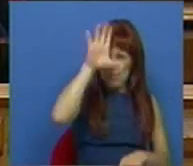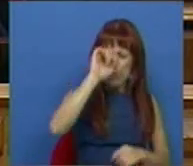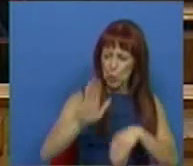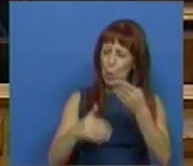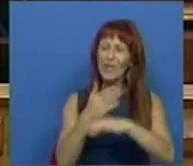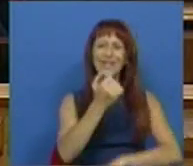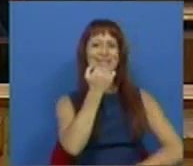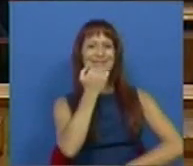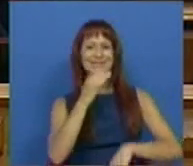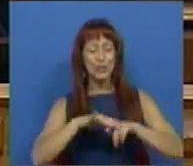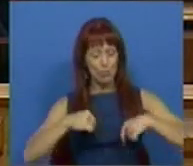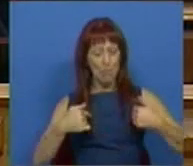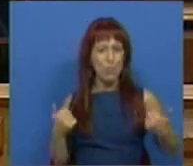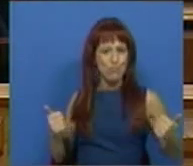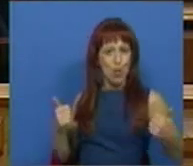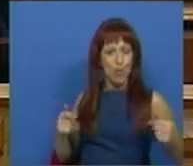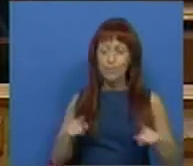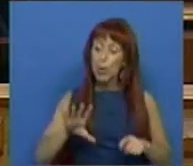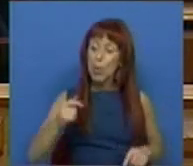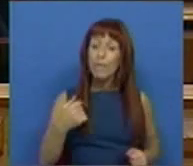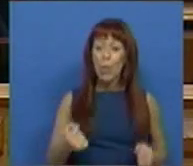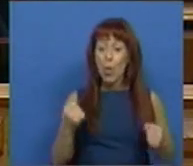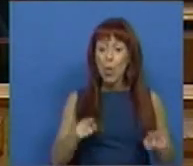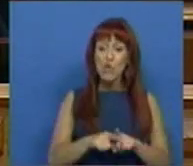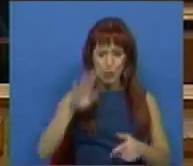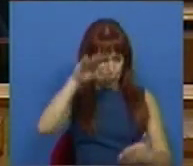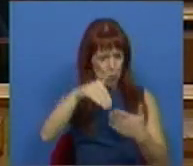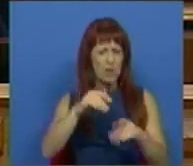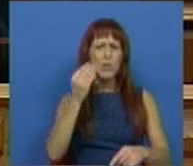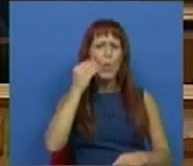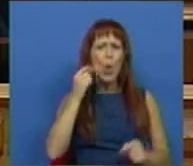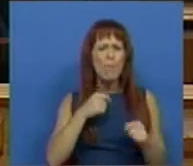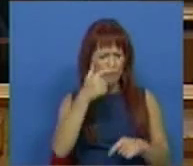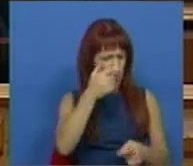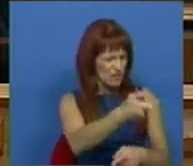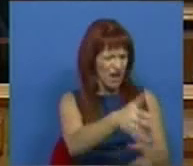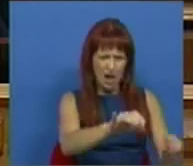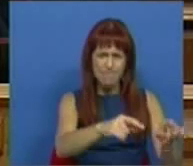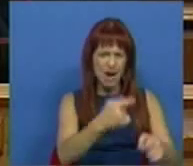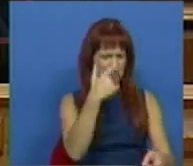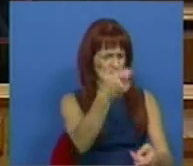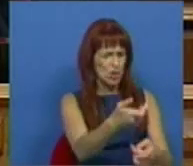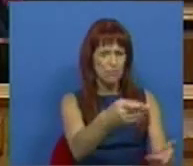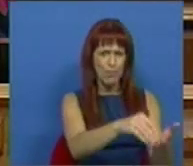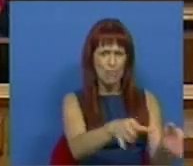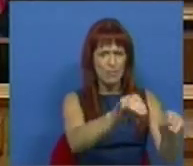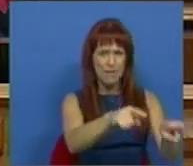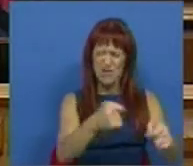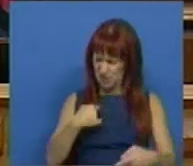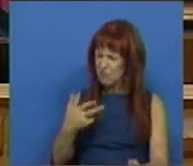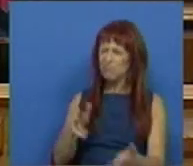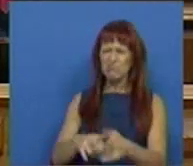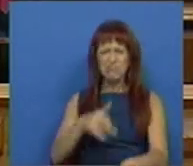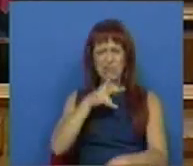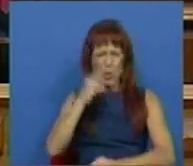continua satisfeito consigo próprio quando consegue estes resultados à custa dos mais fracos e dos mais desprotegidos. Isto é que é